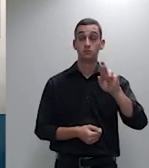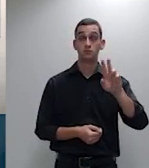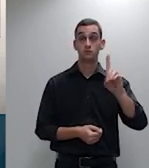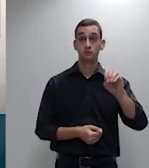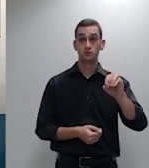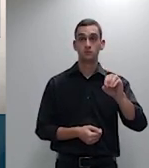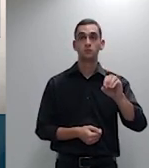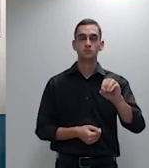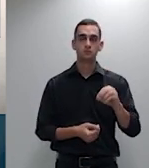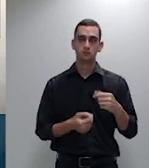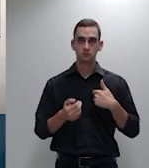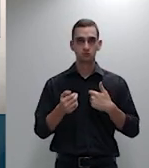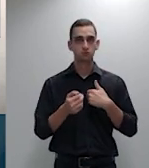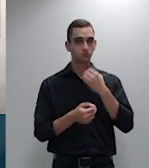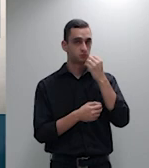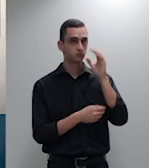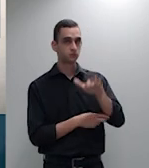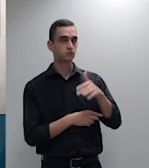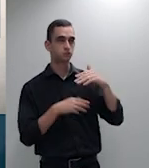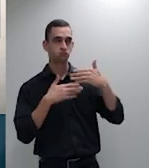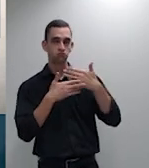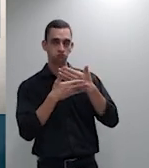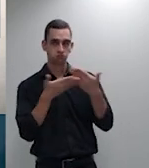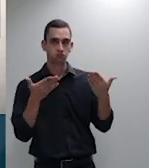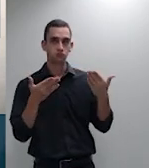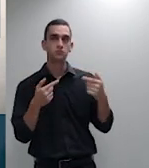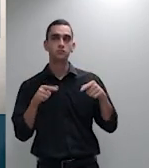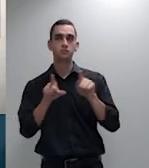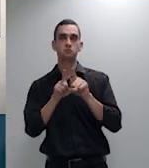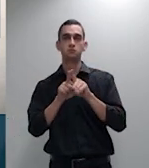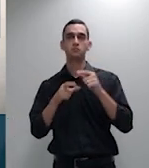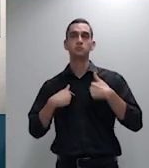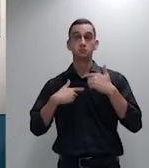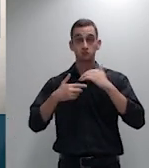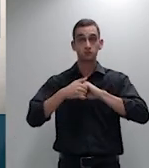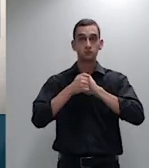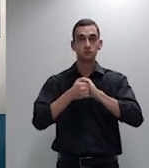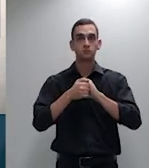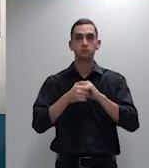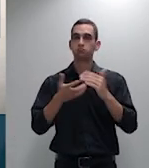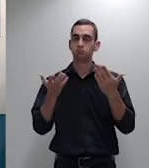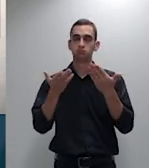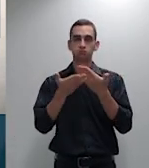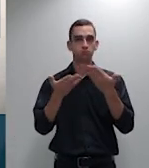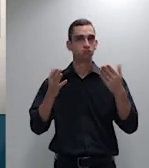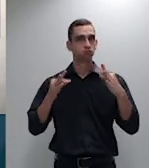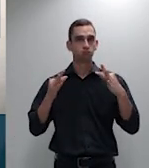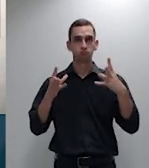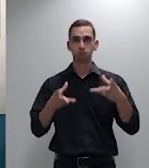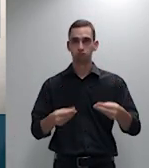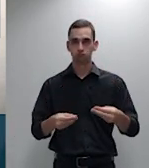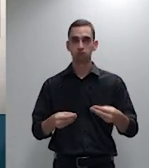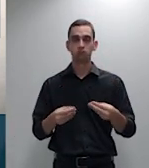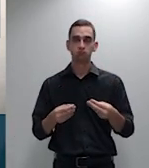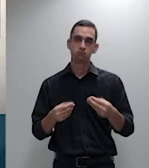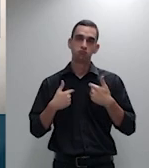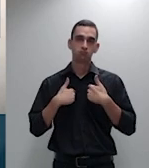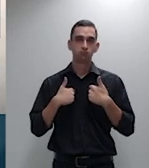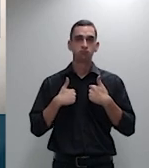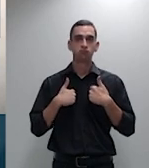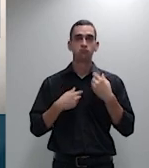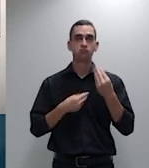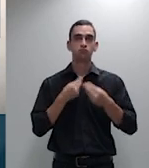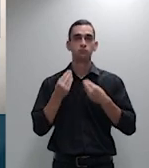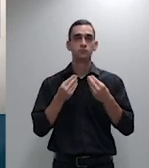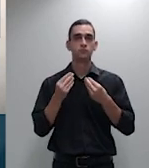subscrevo os cumprimentos já formulados anteriormente pelos colegas. E eu tenho um processo a adiar,